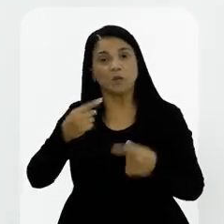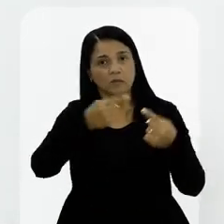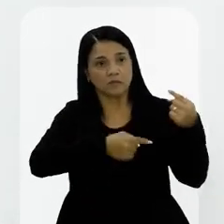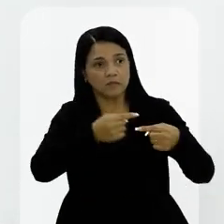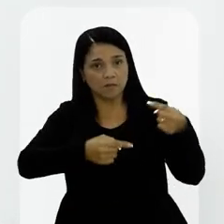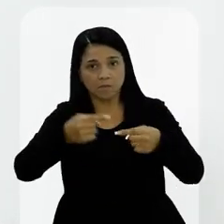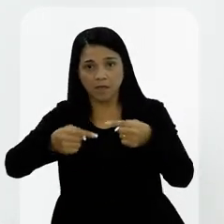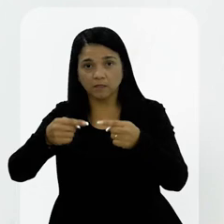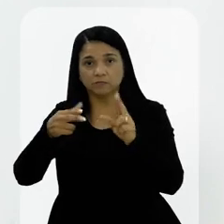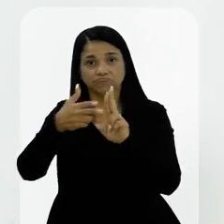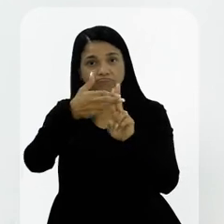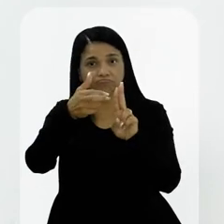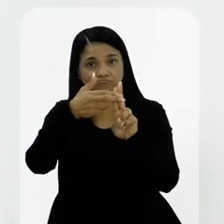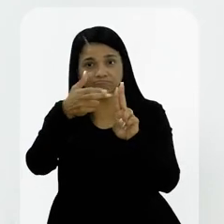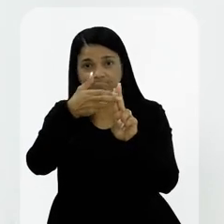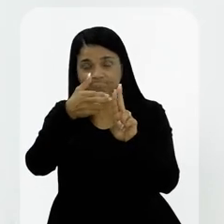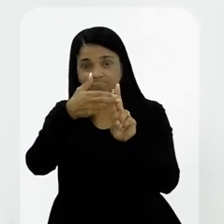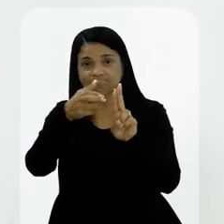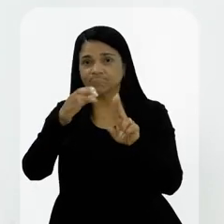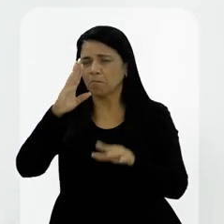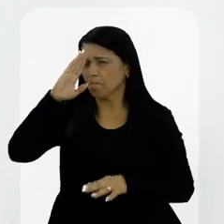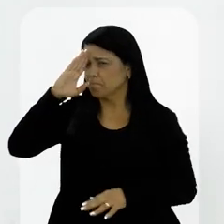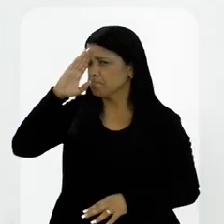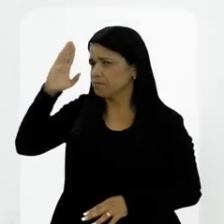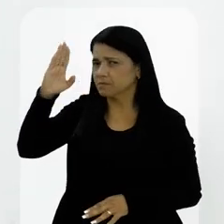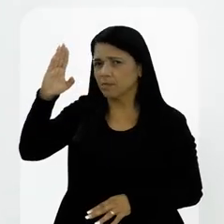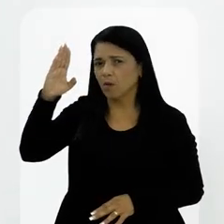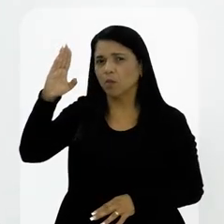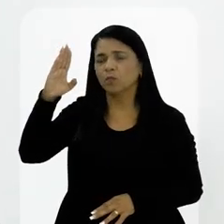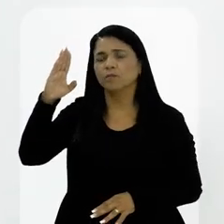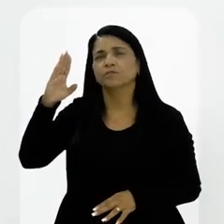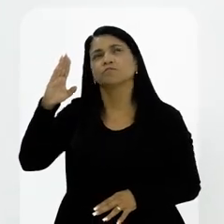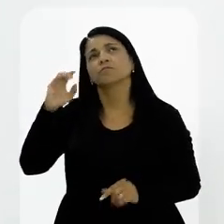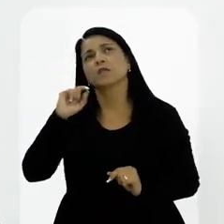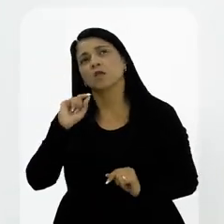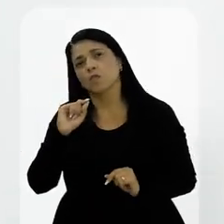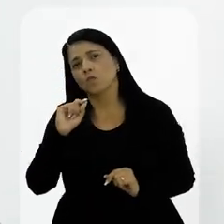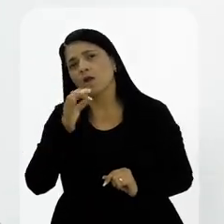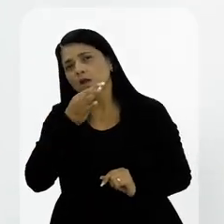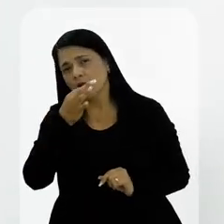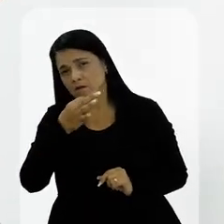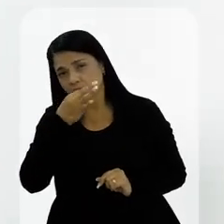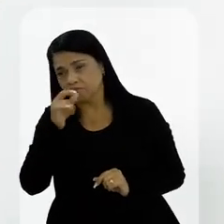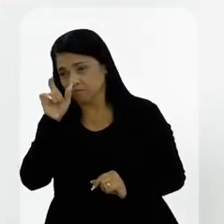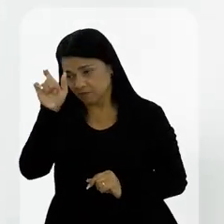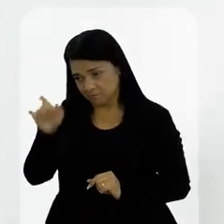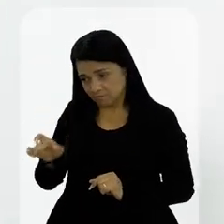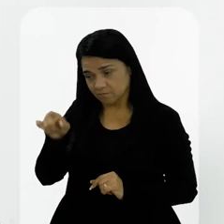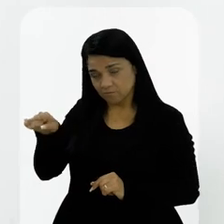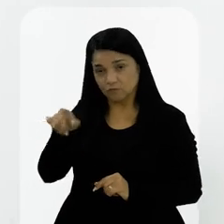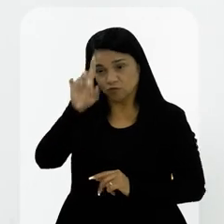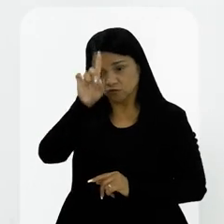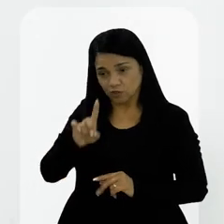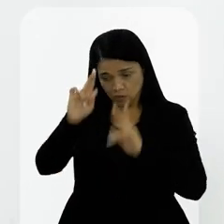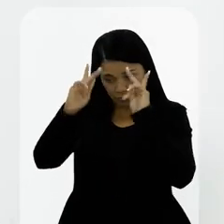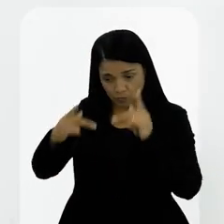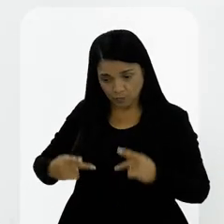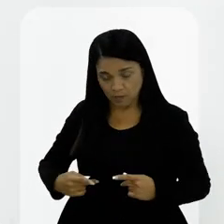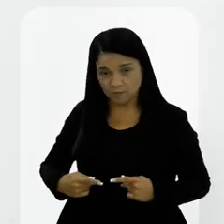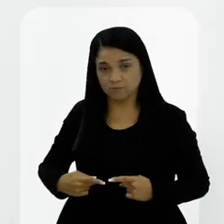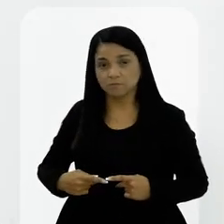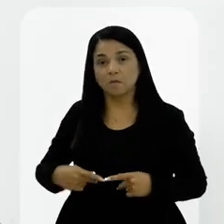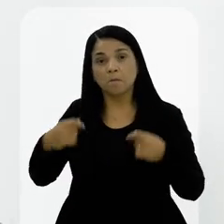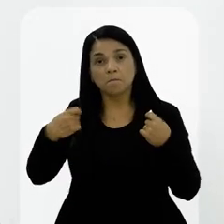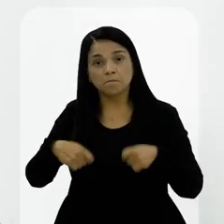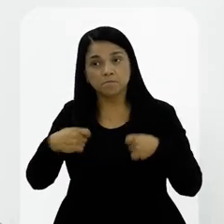nenhuma, esse debate no Sistema Único de Saúde foi fundamental. Acho que até você que é do ramo dos direitos